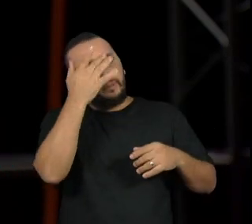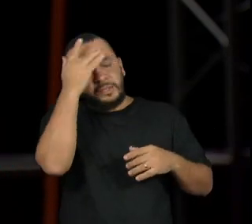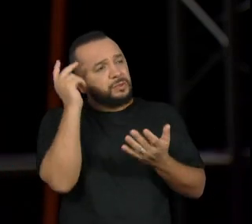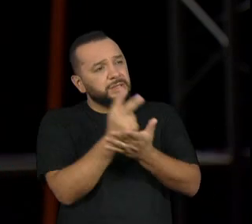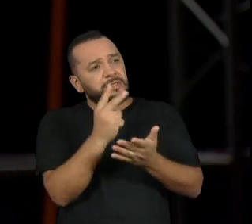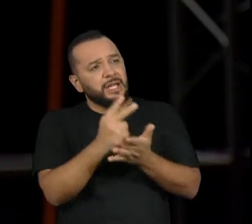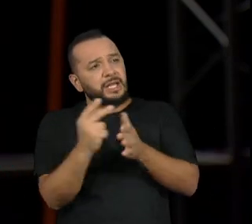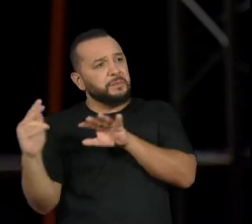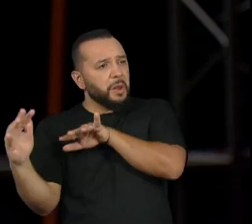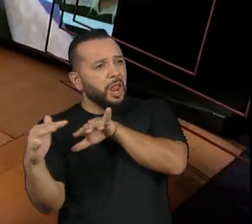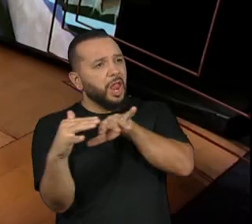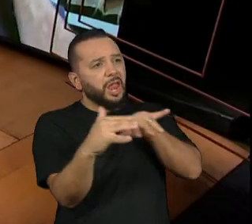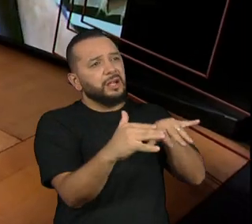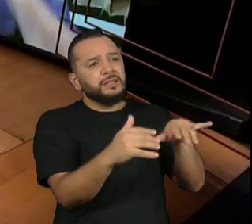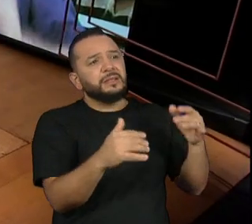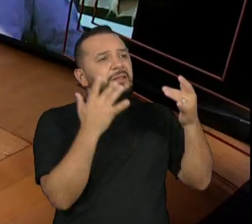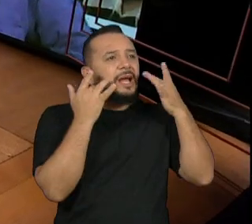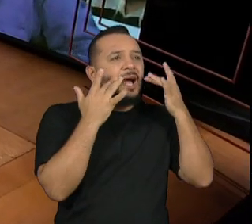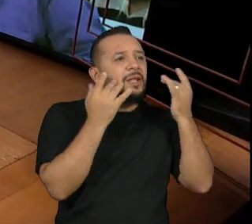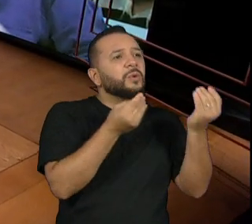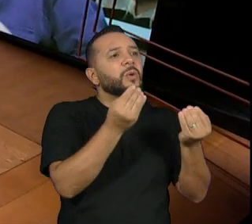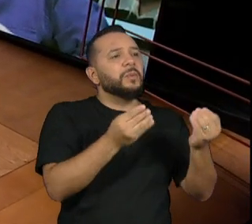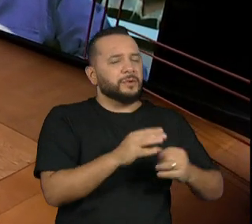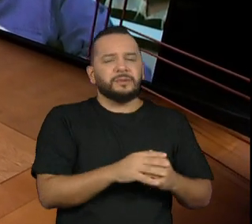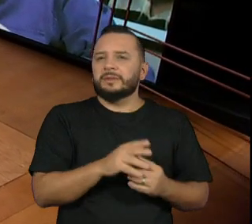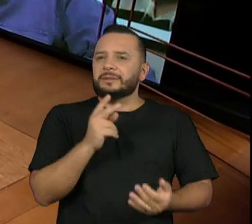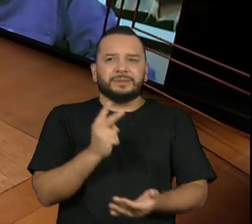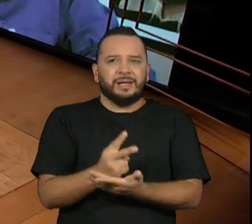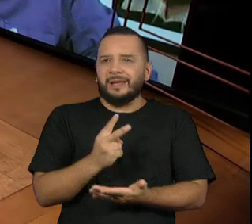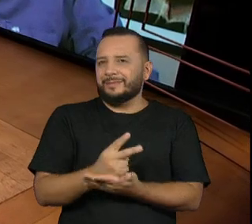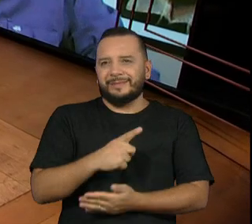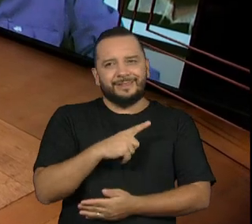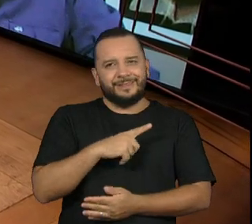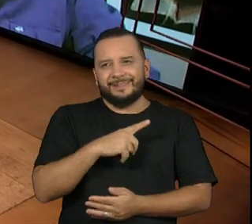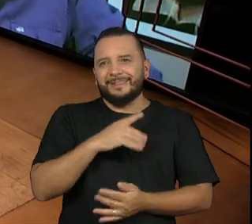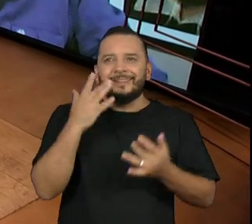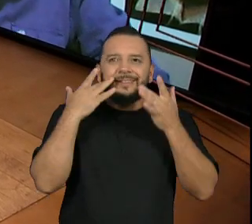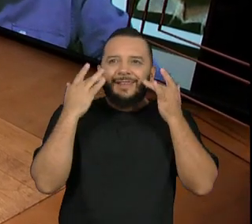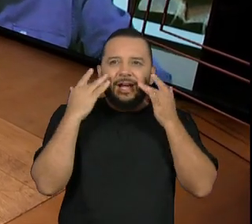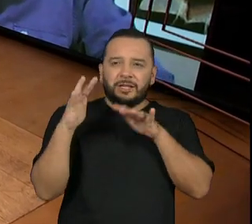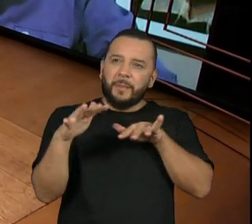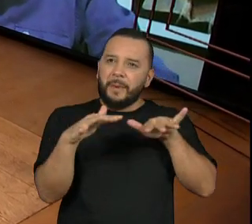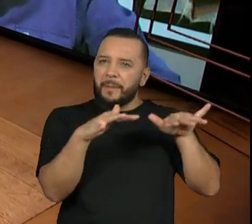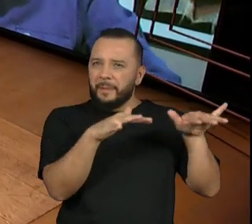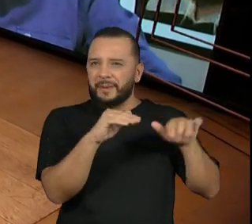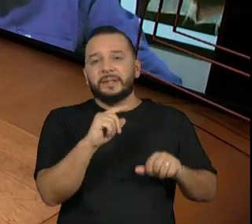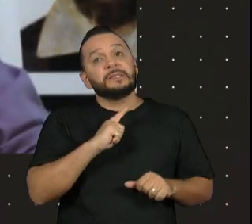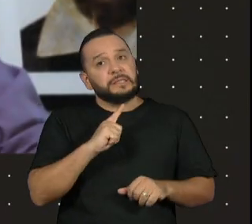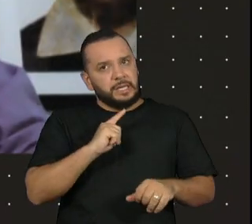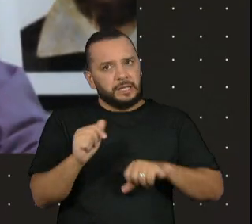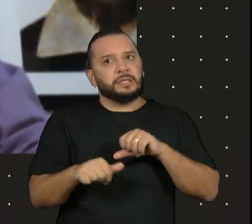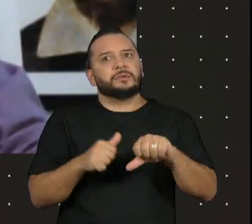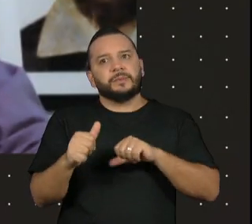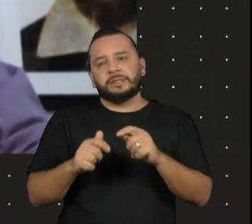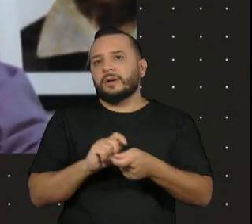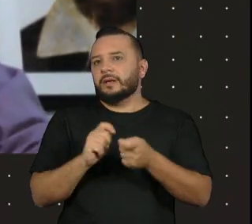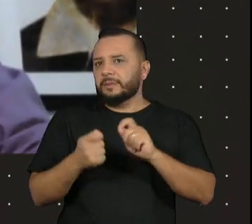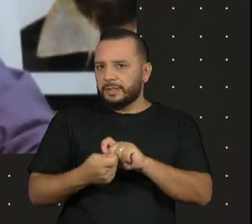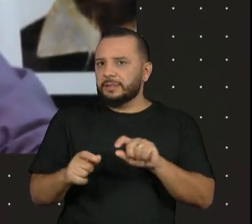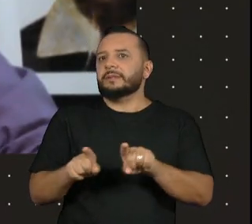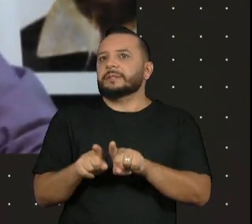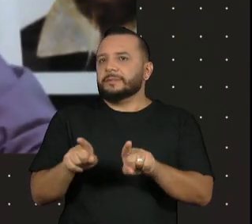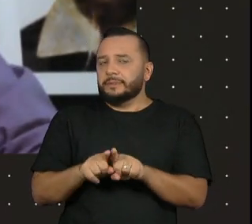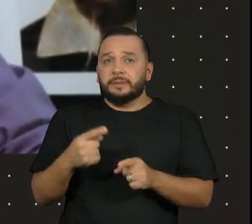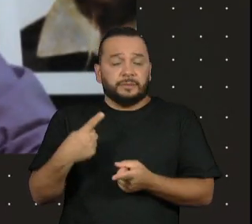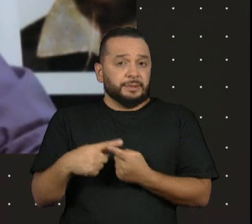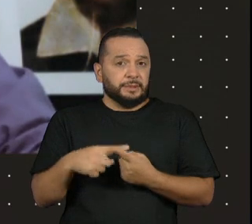para assisti-lo? Eu acho que sempre vai ter, né? Mas dá transformações também. Eu acho que esse avanço